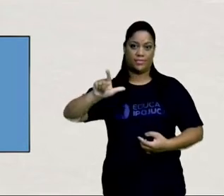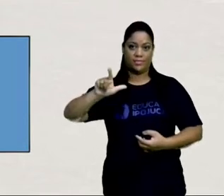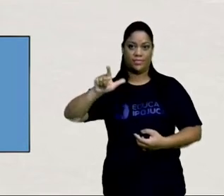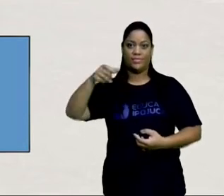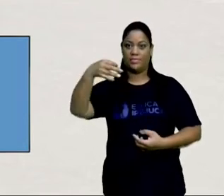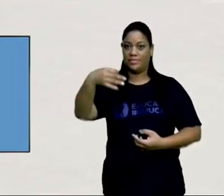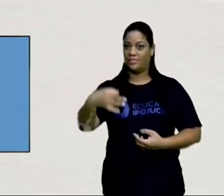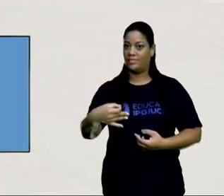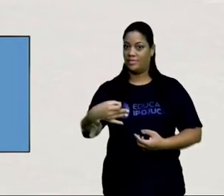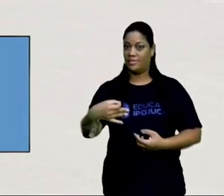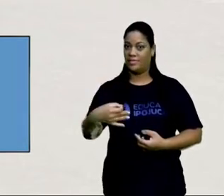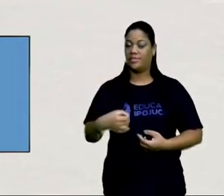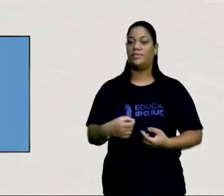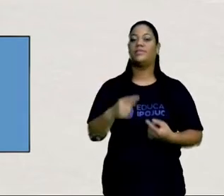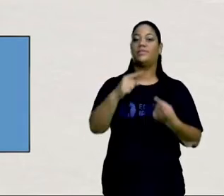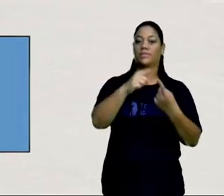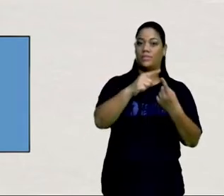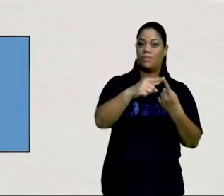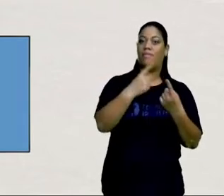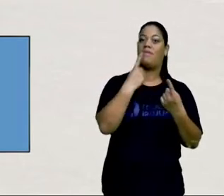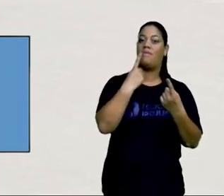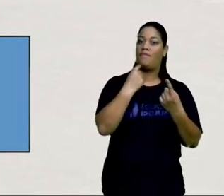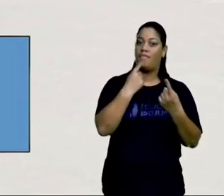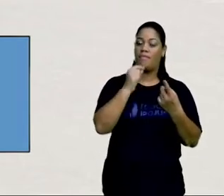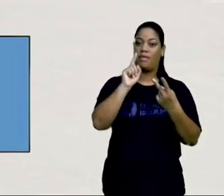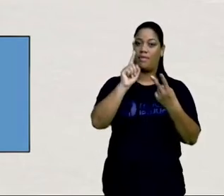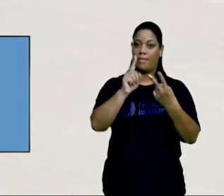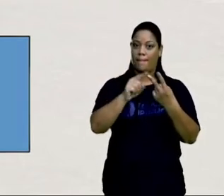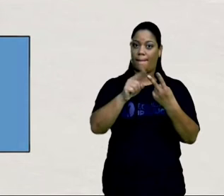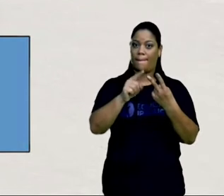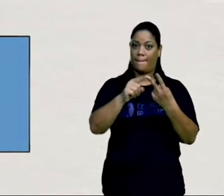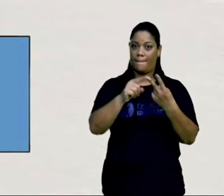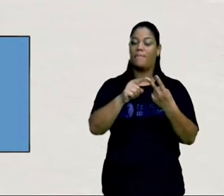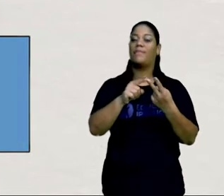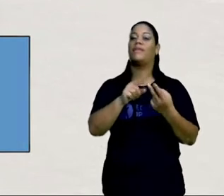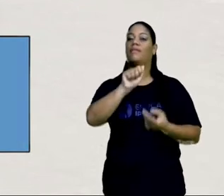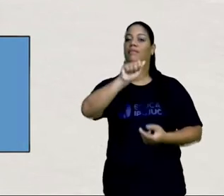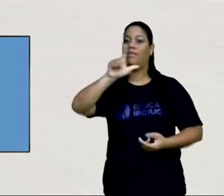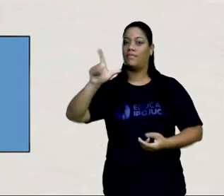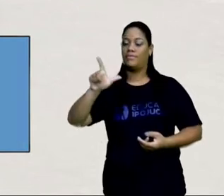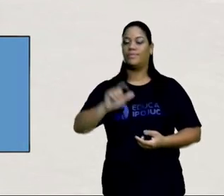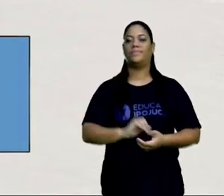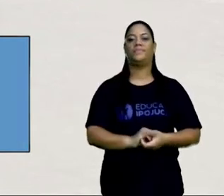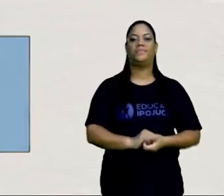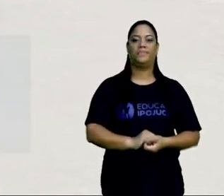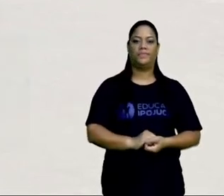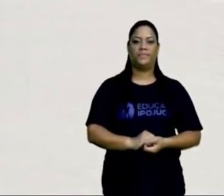tá bom? uma unidade de área vai ser o vermelho, duas unidades de área vão ser azuis.